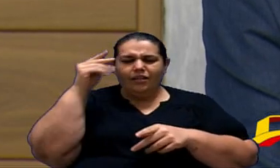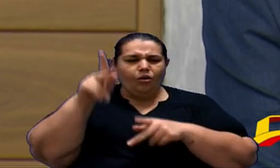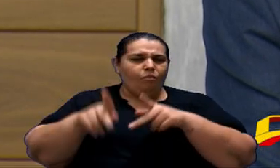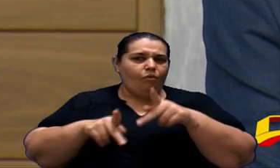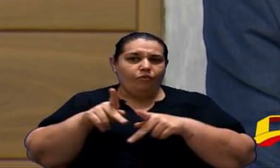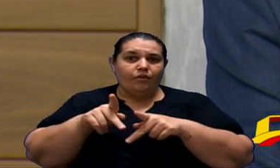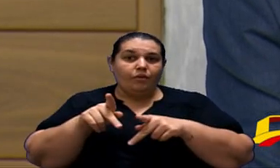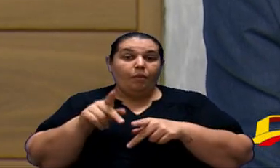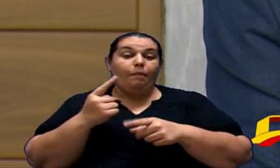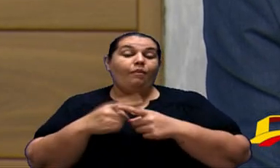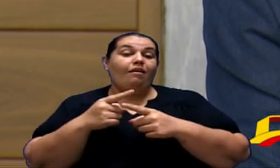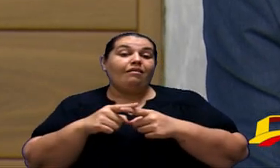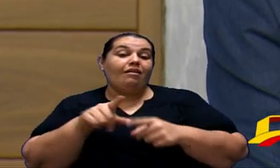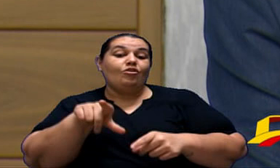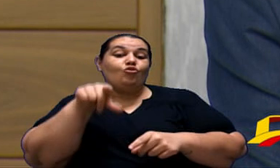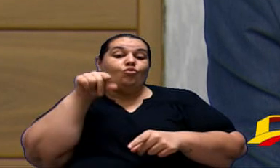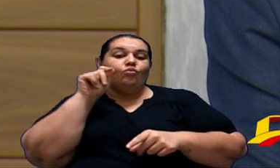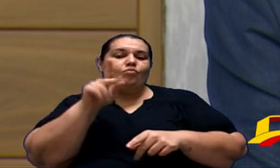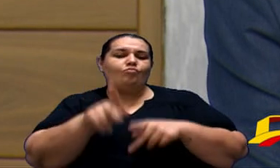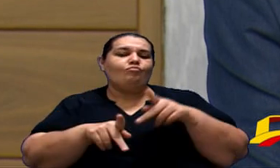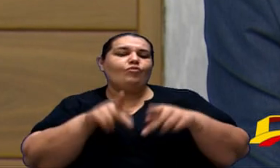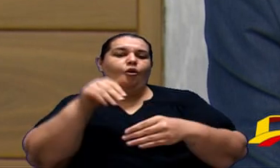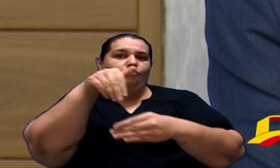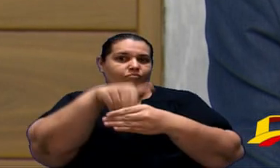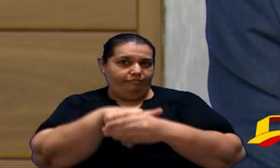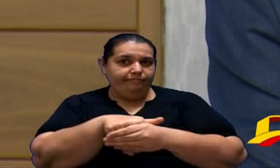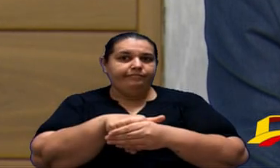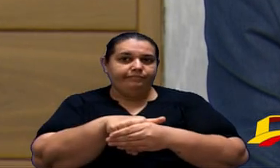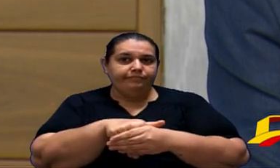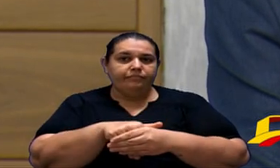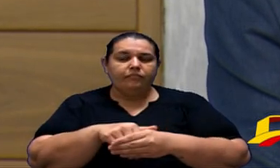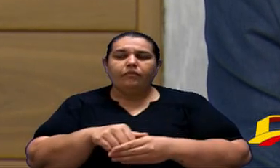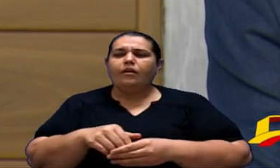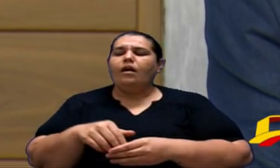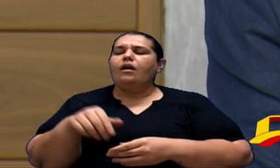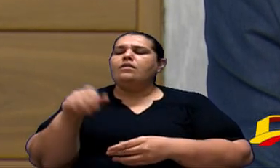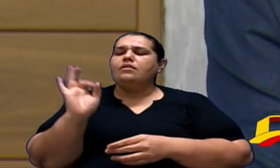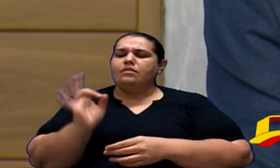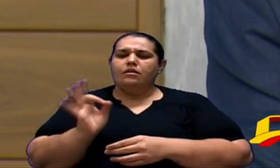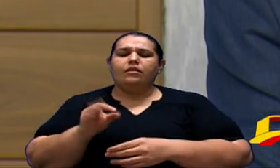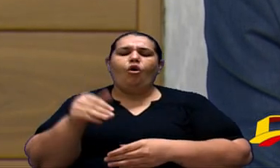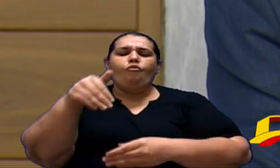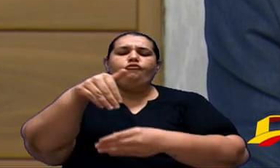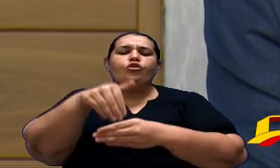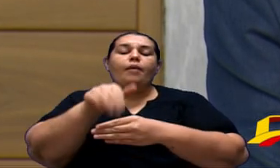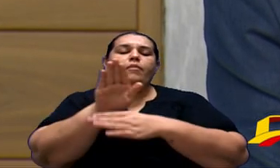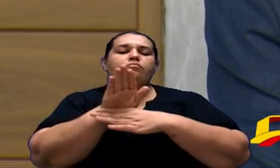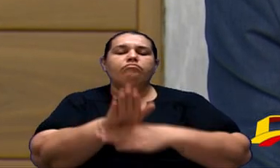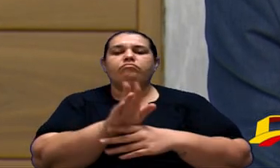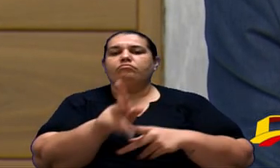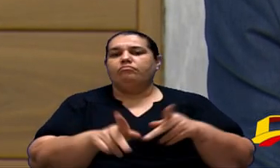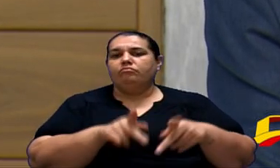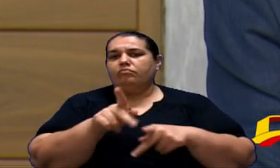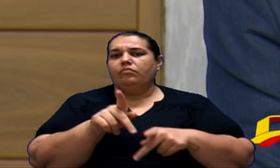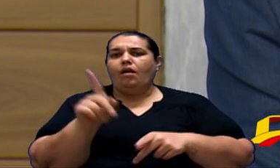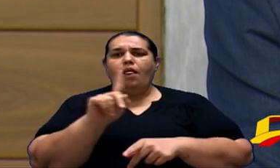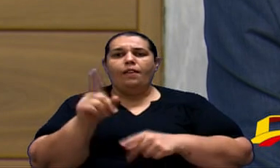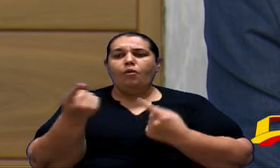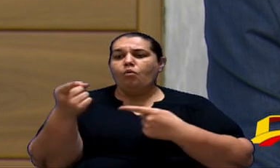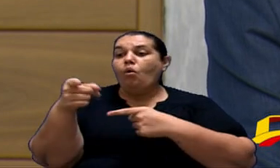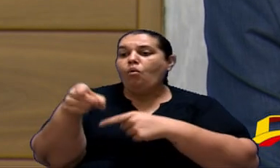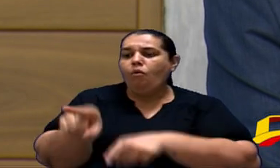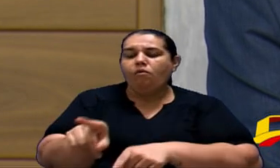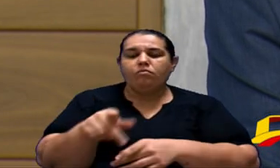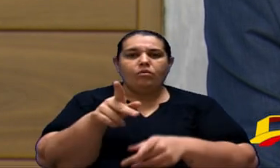fomos eleitos pelo povo então temos obrigação de votar a favor do povo não vamos votar contra